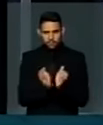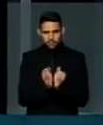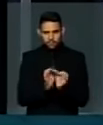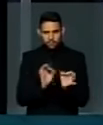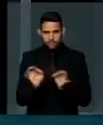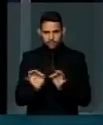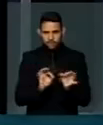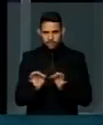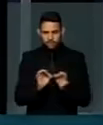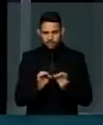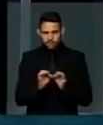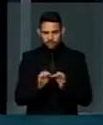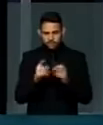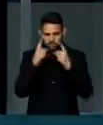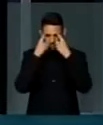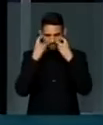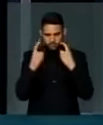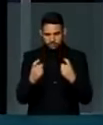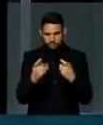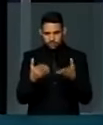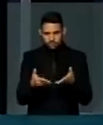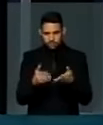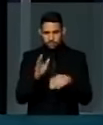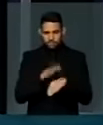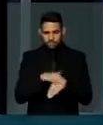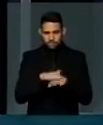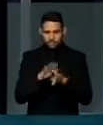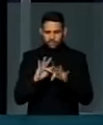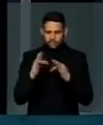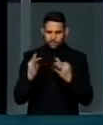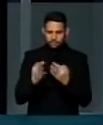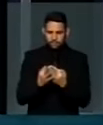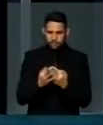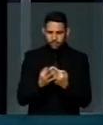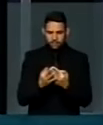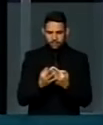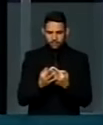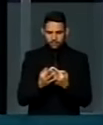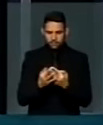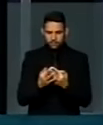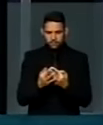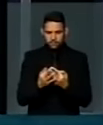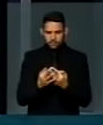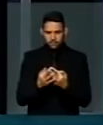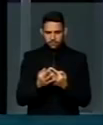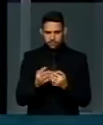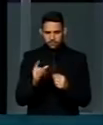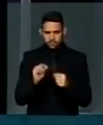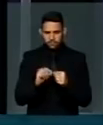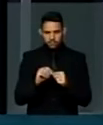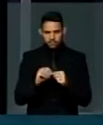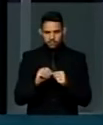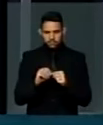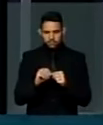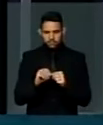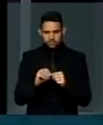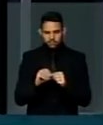organizados do crime. E muitas famílias honestas são desestruturadas